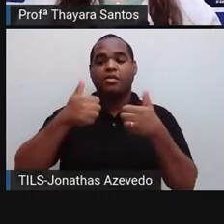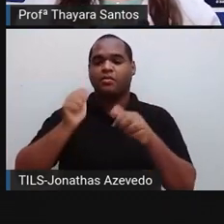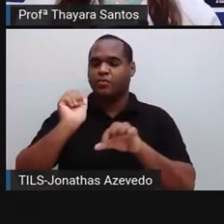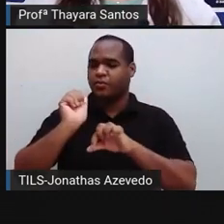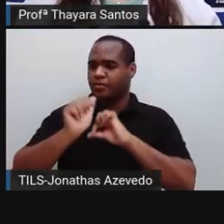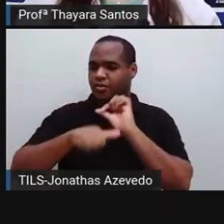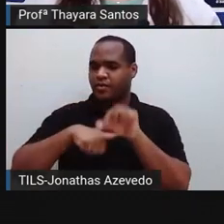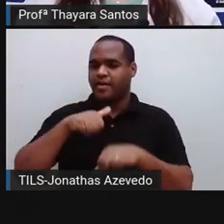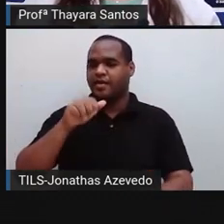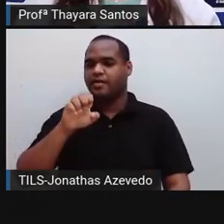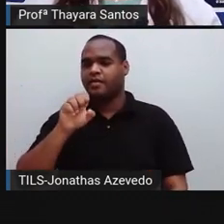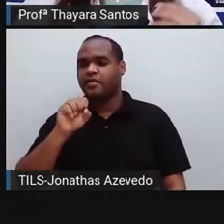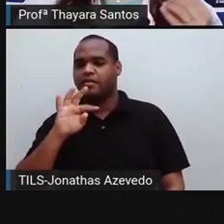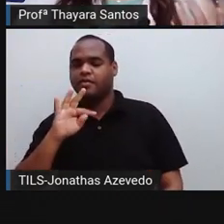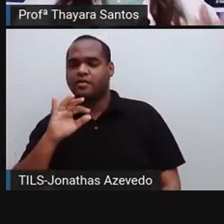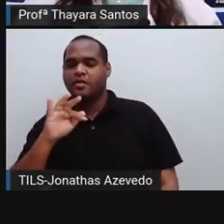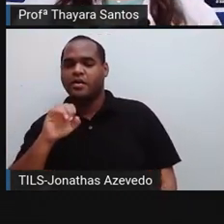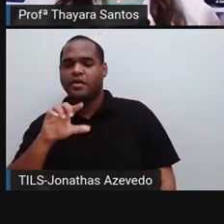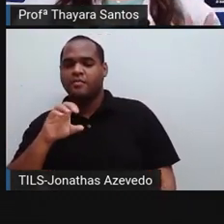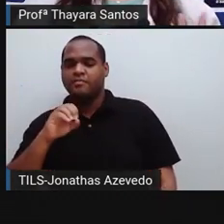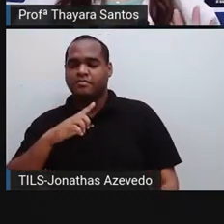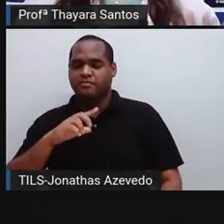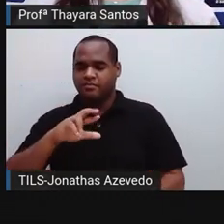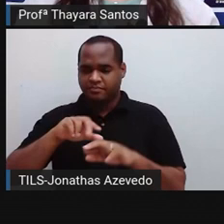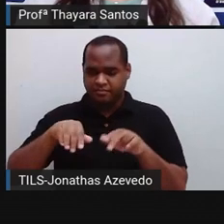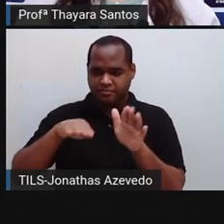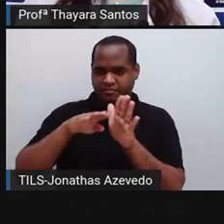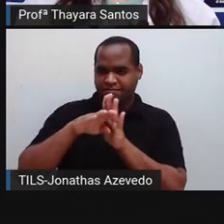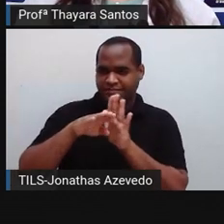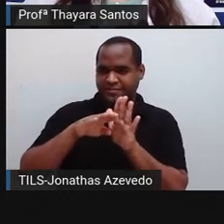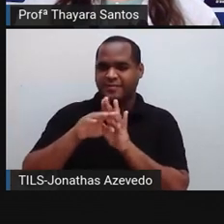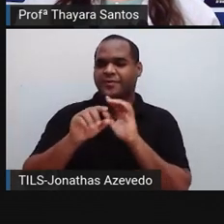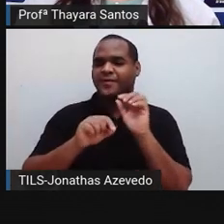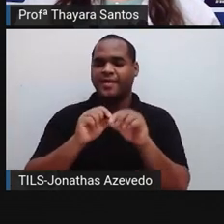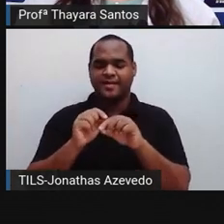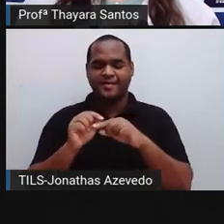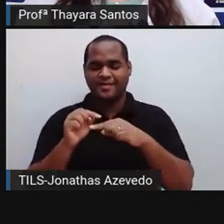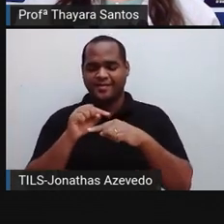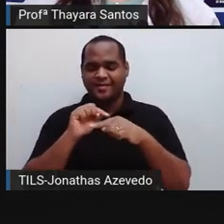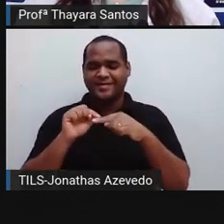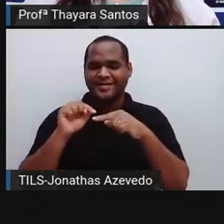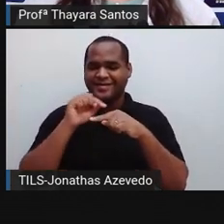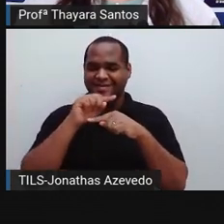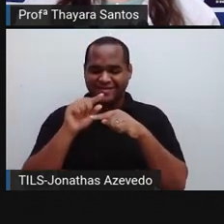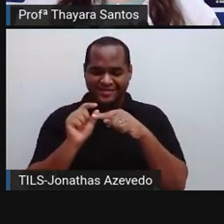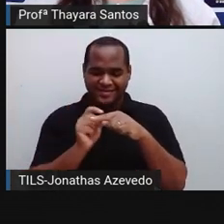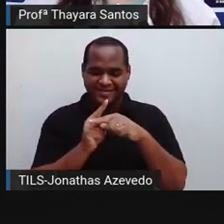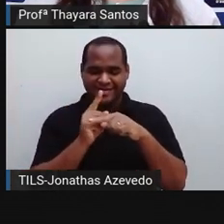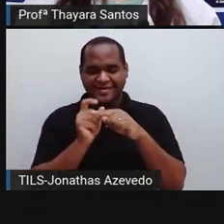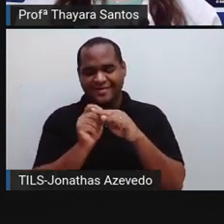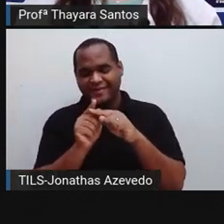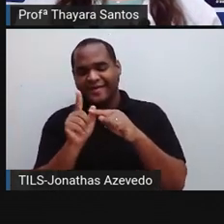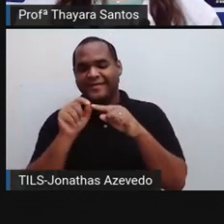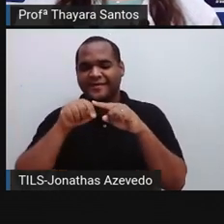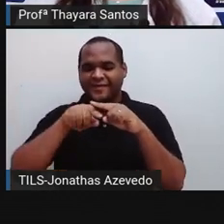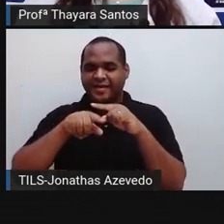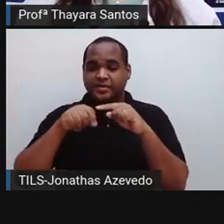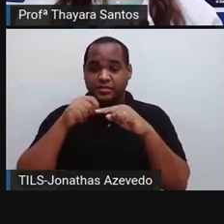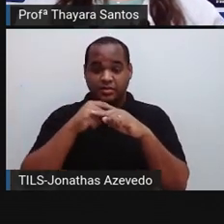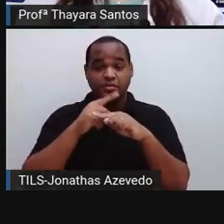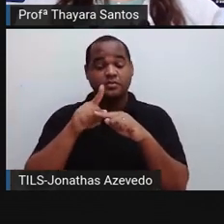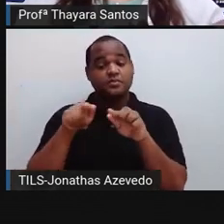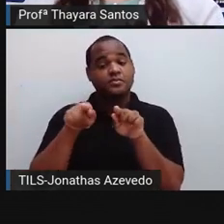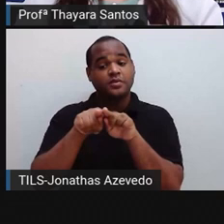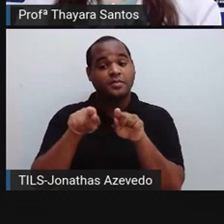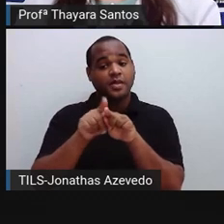estafilococos. Tem as bactérias que são flageladas, tem esses flagelos aqui. Tem as bactérias